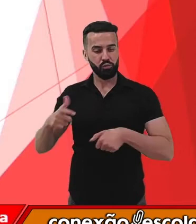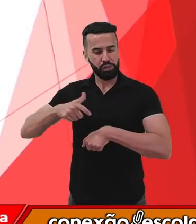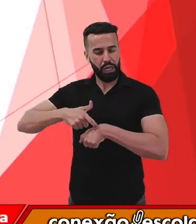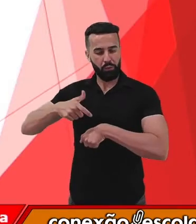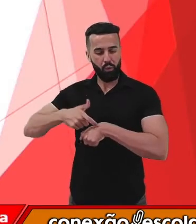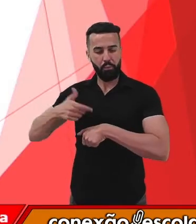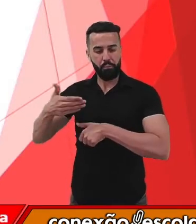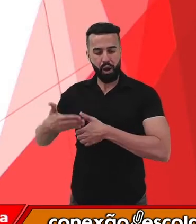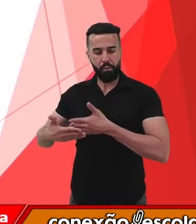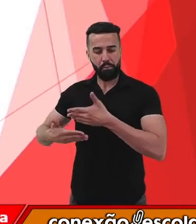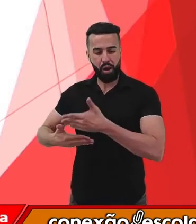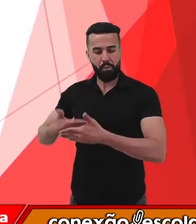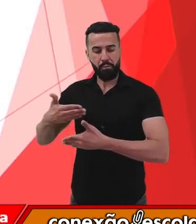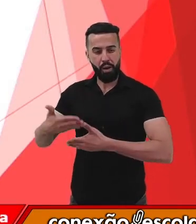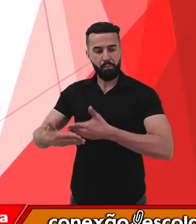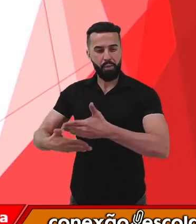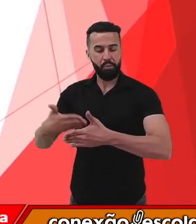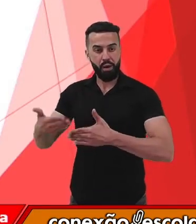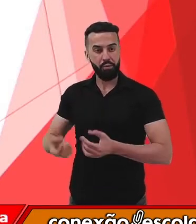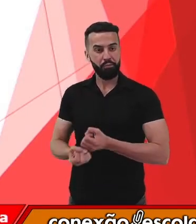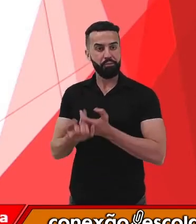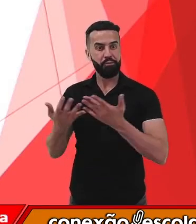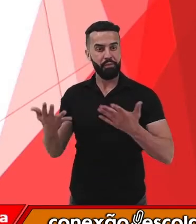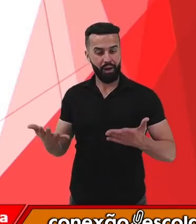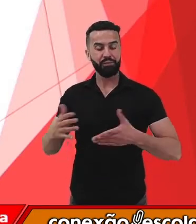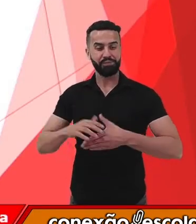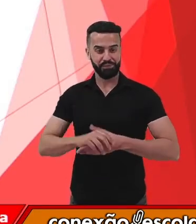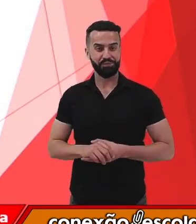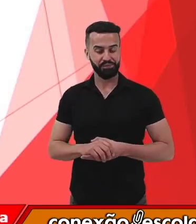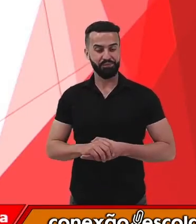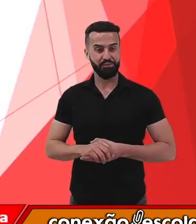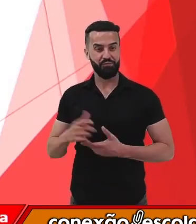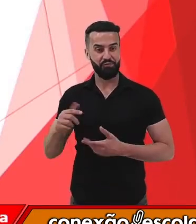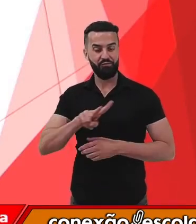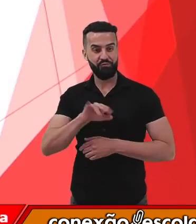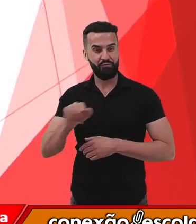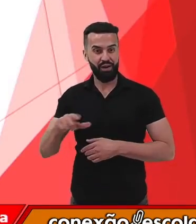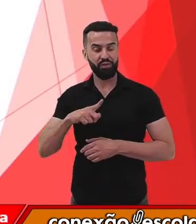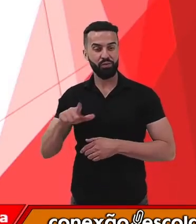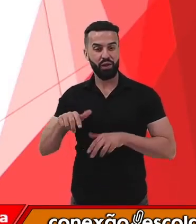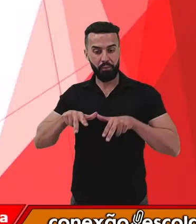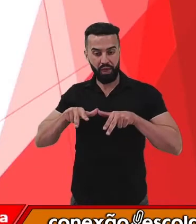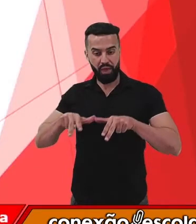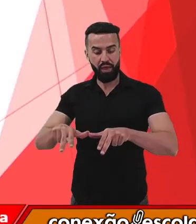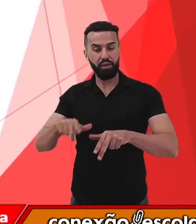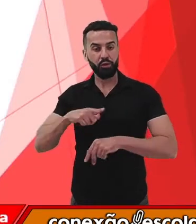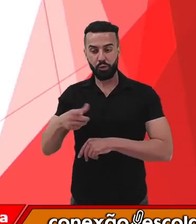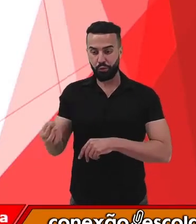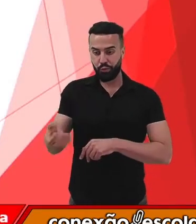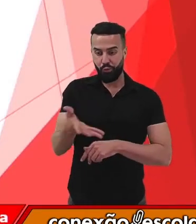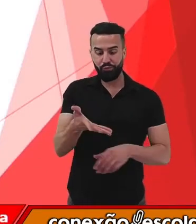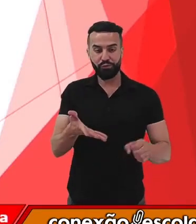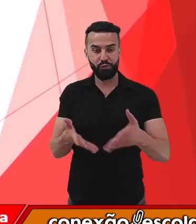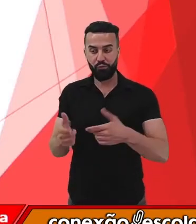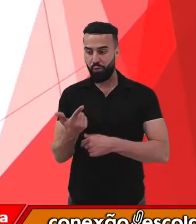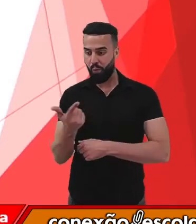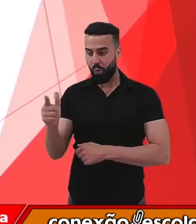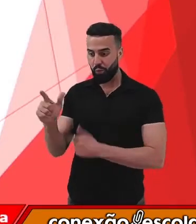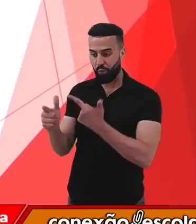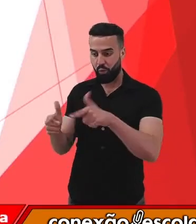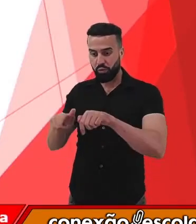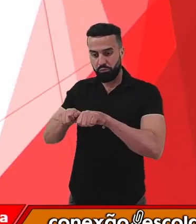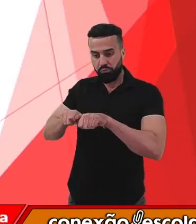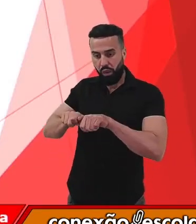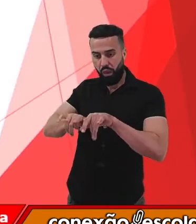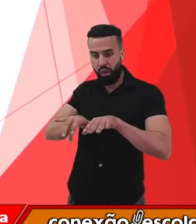bacilos aqui, porque cada um deles, por divisão binária, deu origem a dois novos indivíduos. Com material